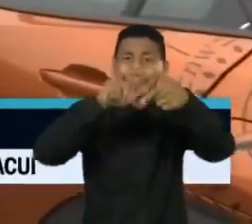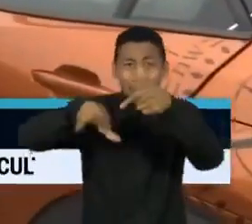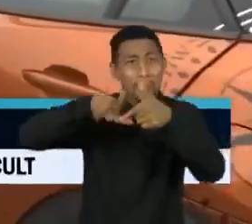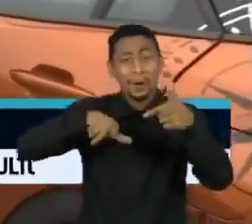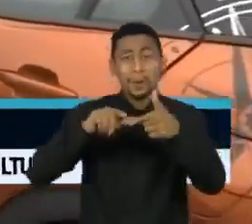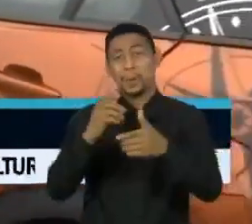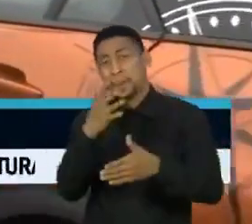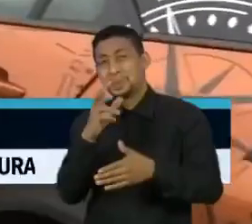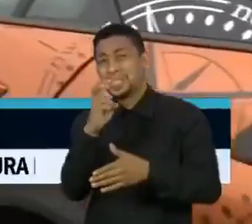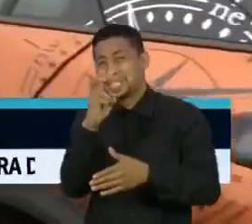50, 60 anos.